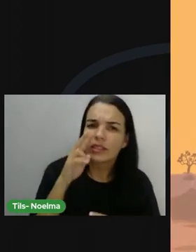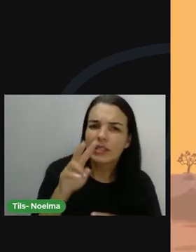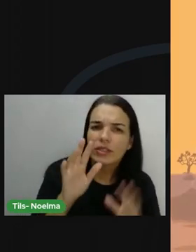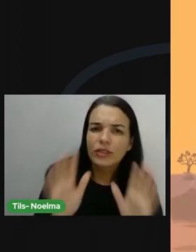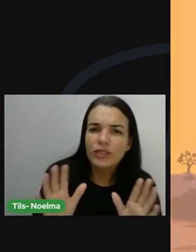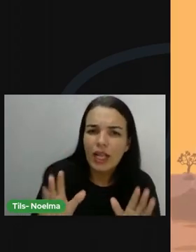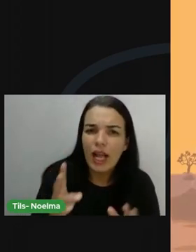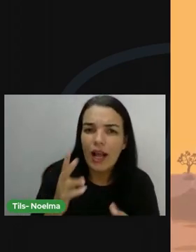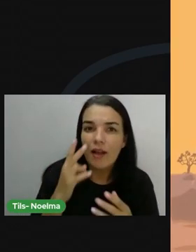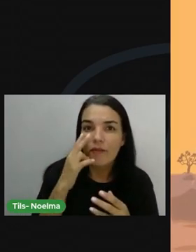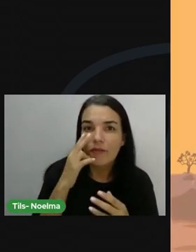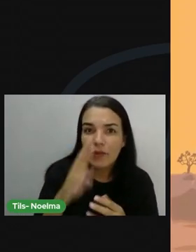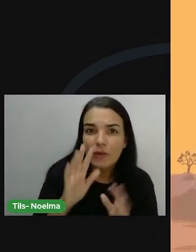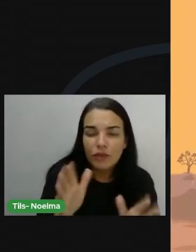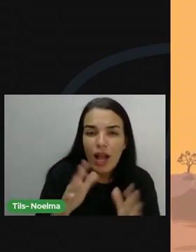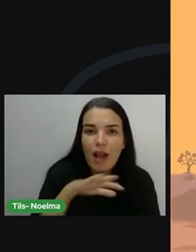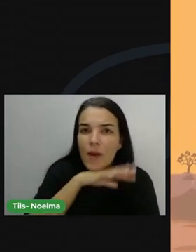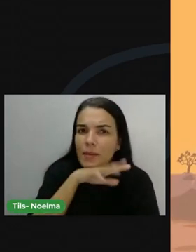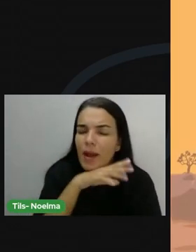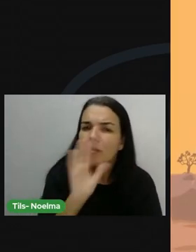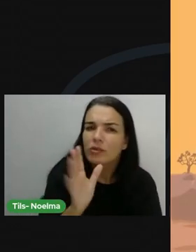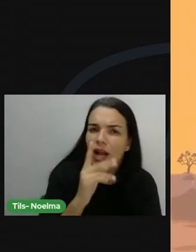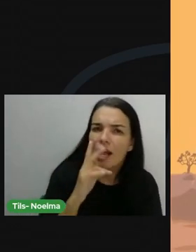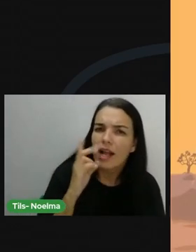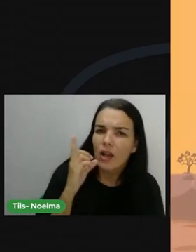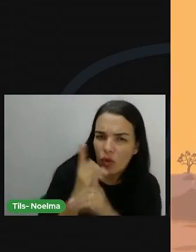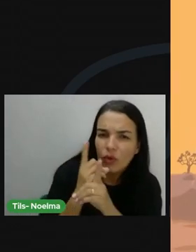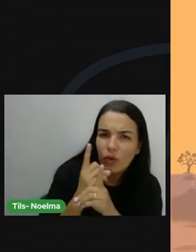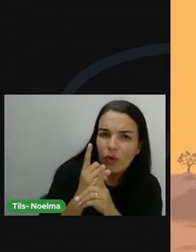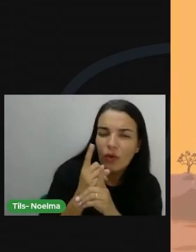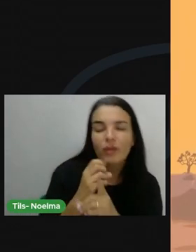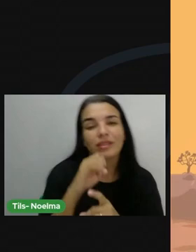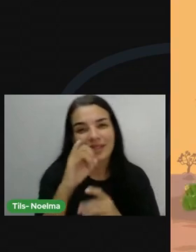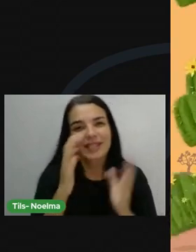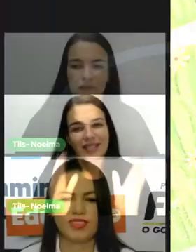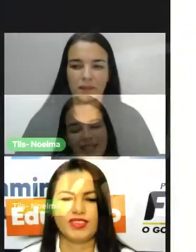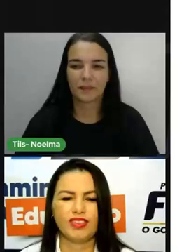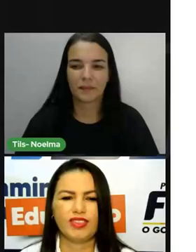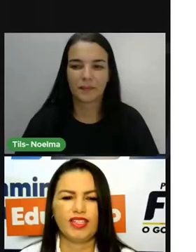já ficou cara a cara com algum desses animais? Deixa seu comentário.